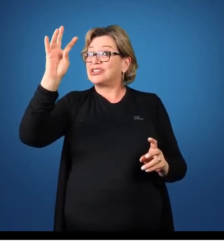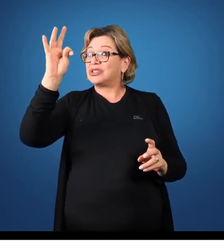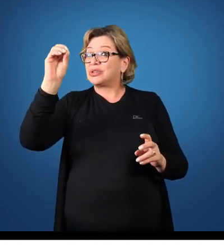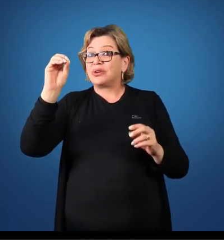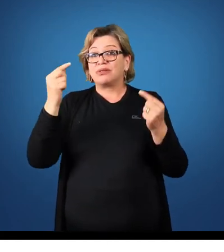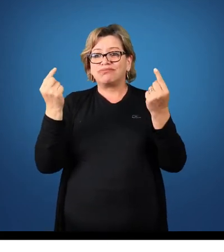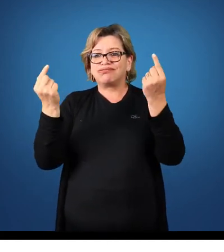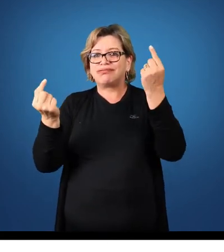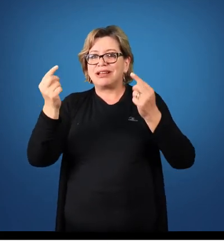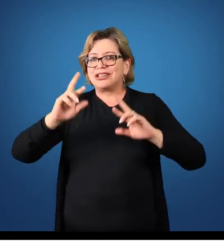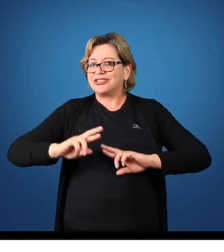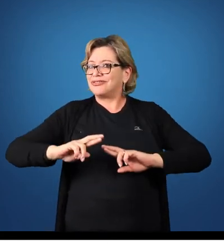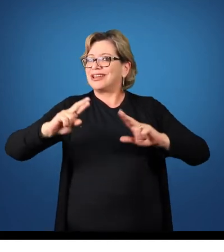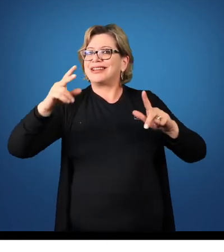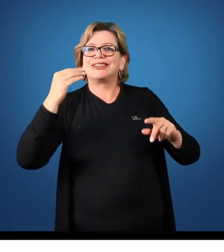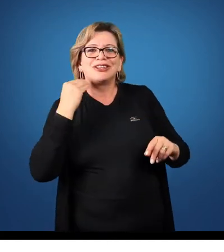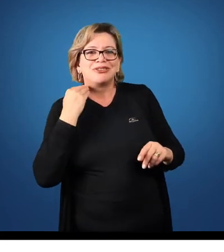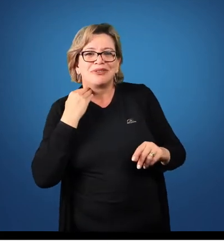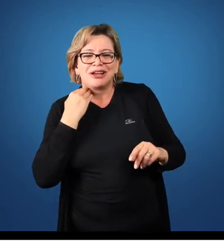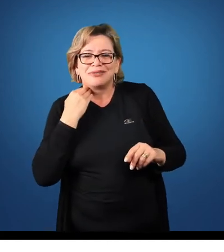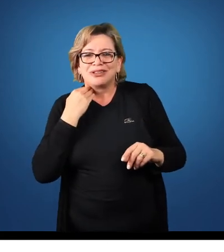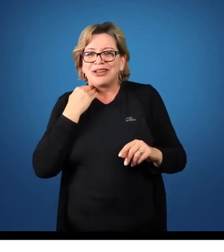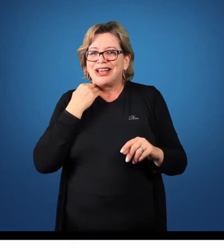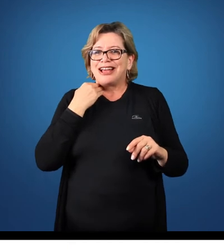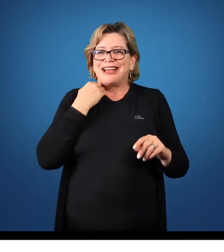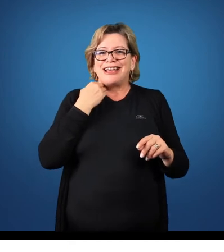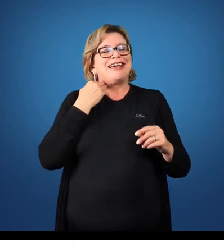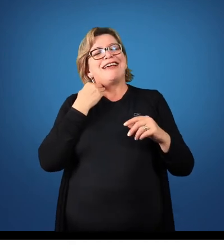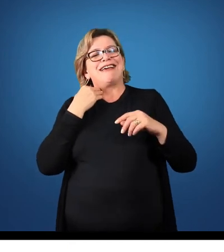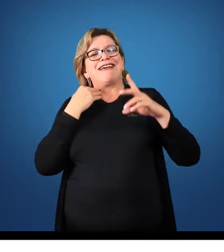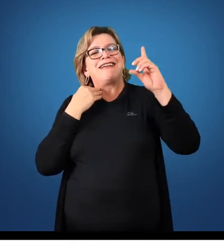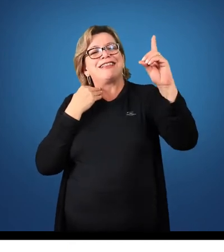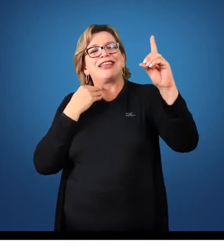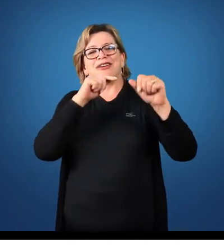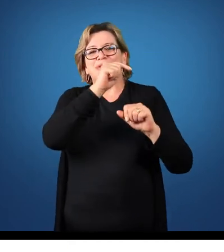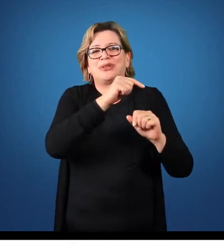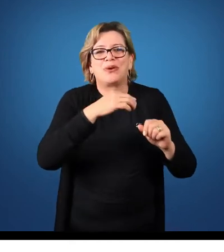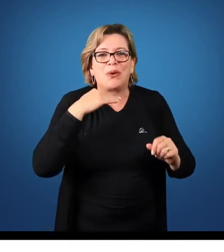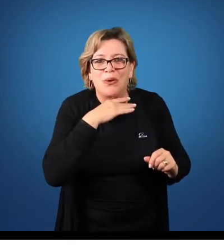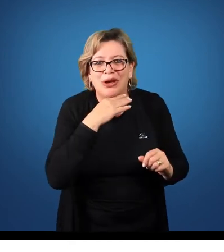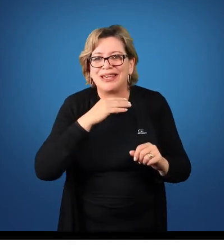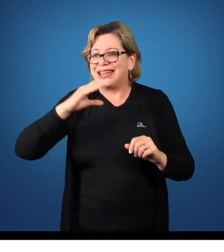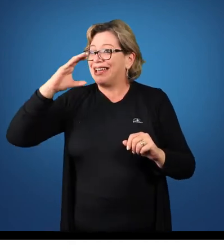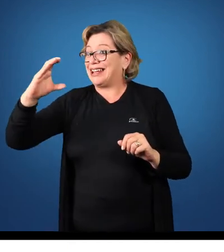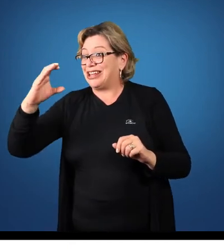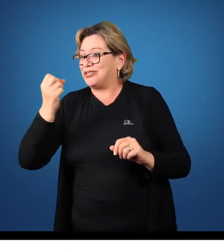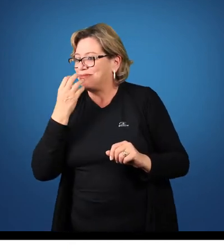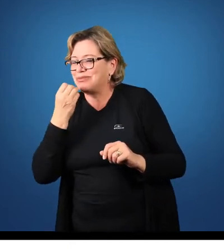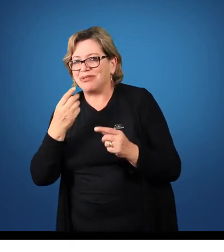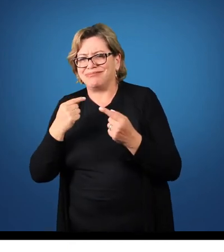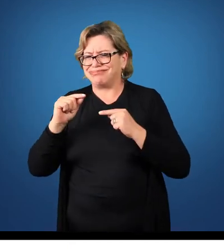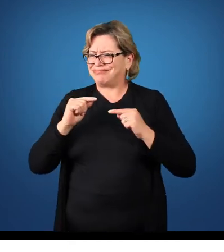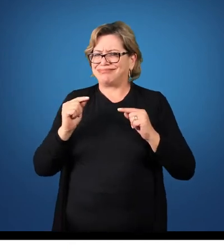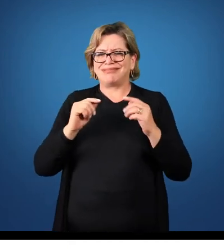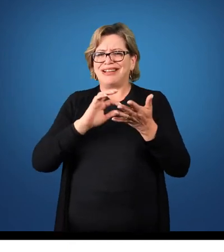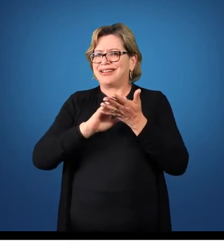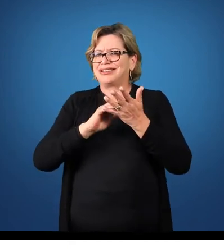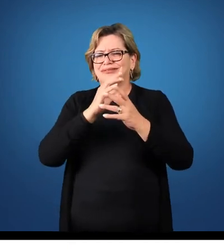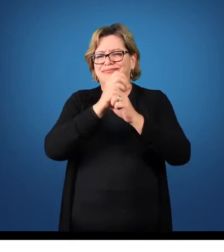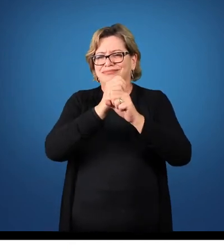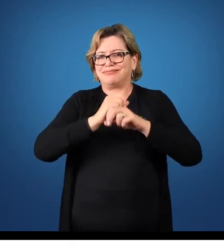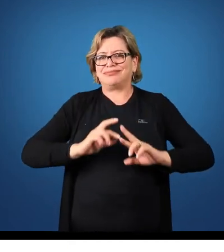nosso extrato bancário, que débito é coisa ruim, crédito é coisa boa, contabilmente essa é uma ideia diferente.